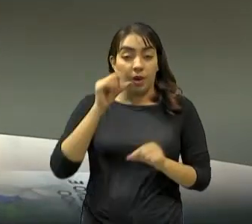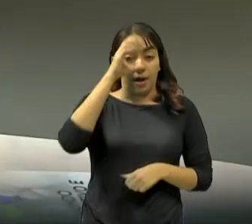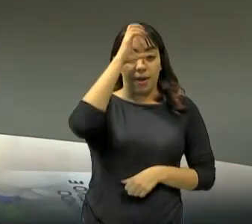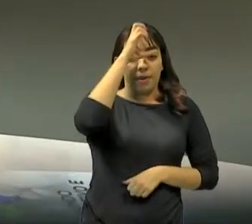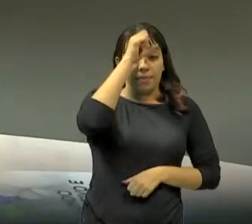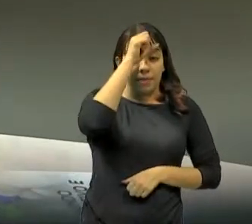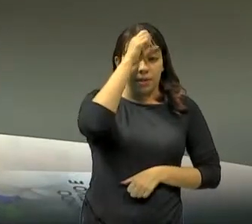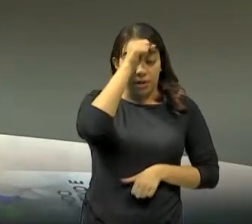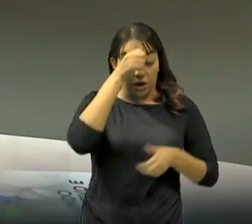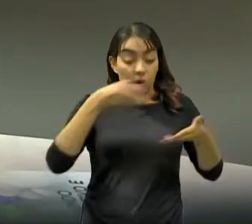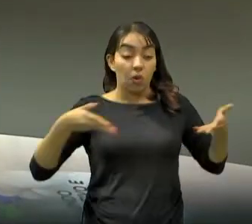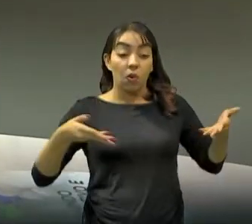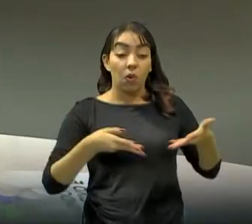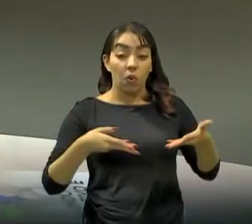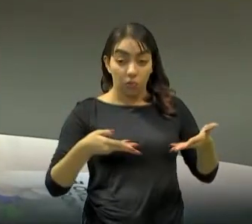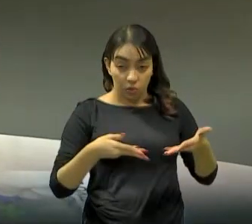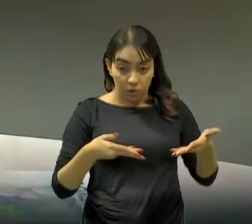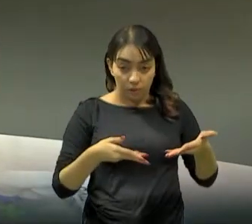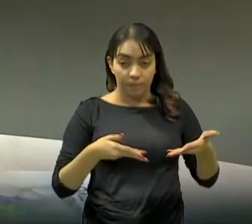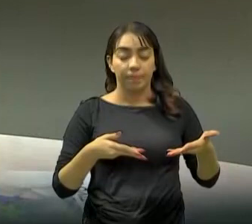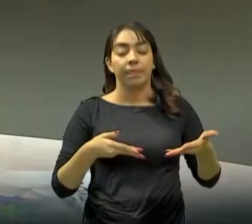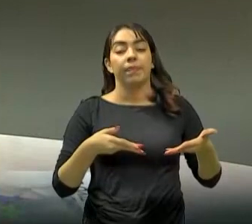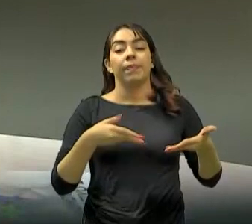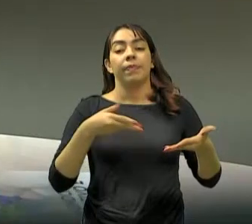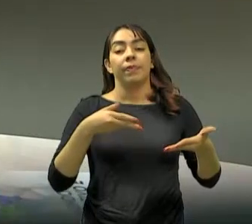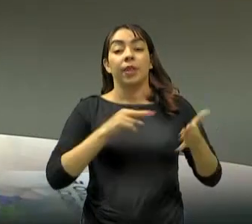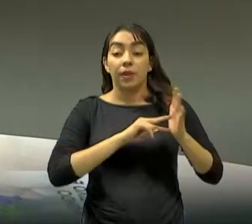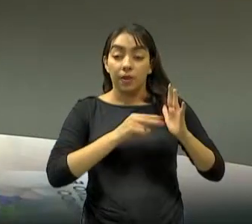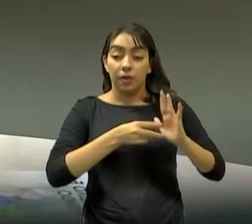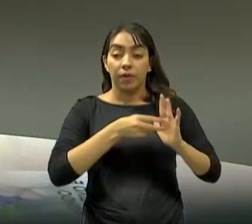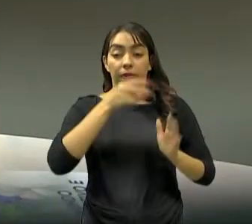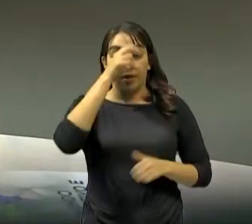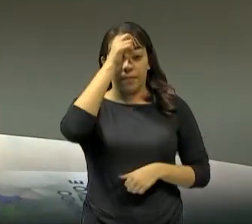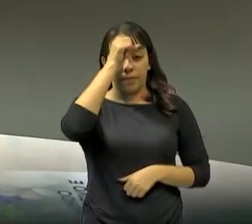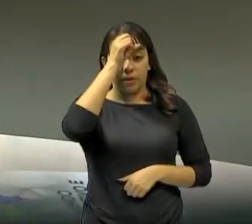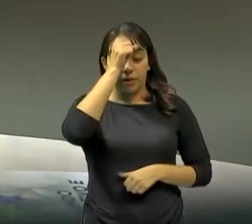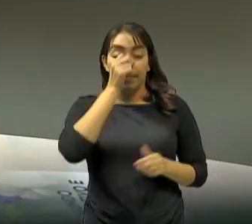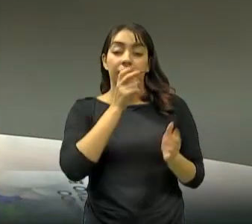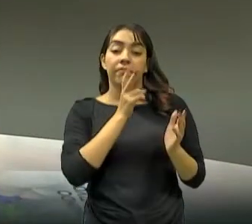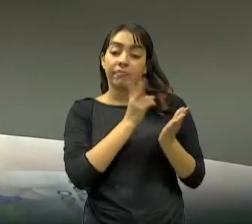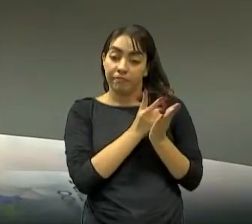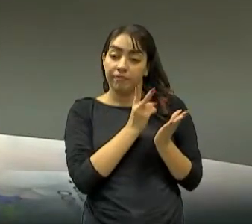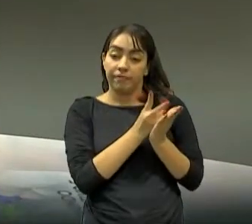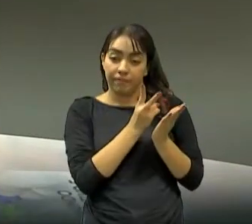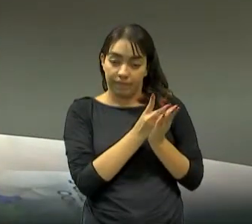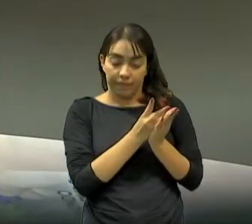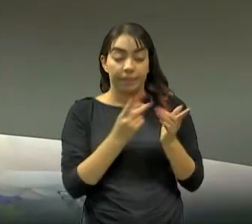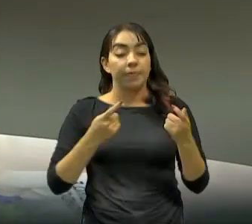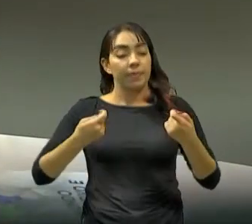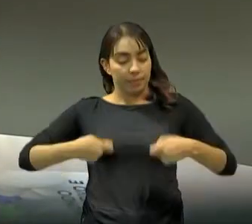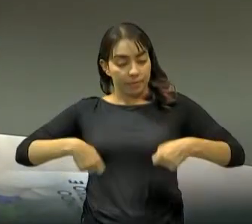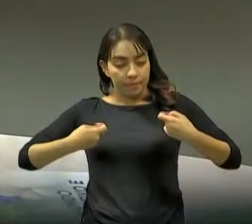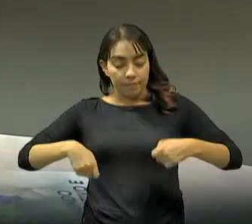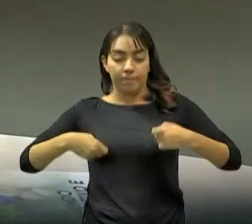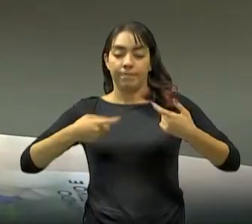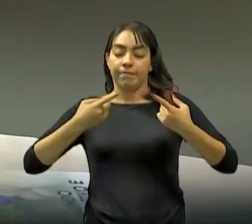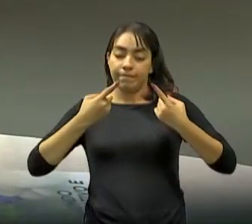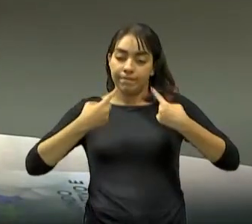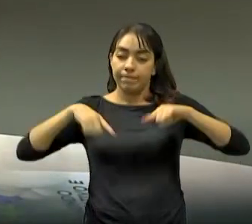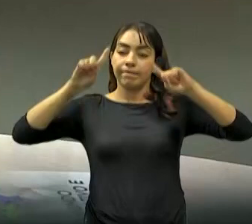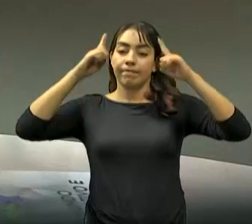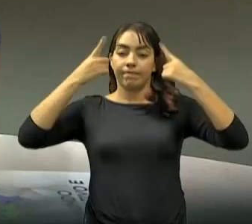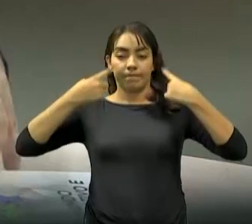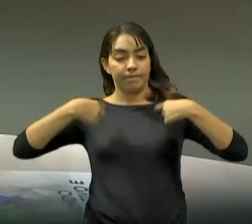A gente está sendo provocado, ou seja, a estar se atualizando, ou seja, para que a gente possa se